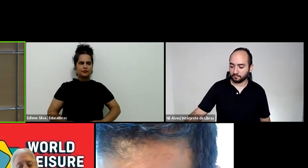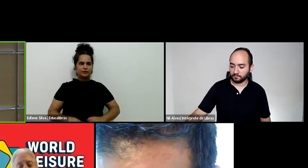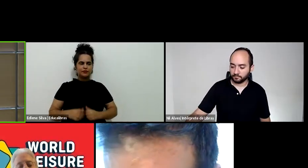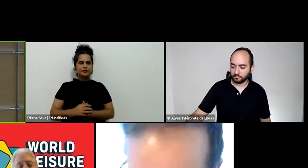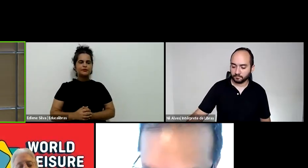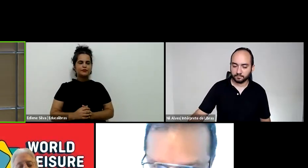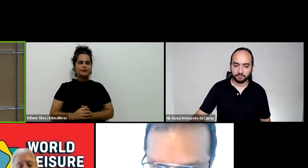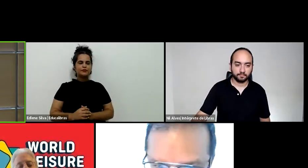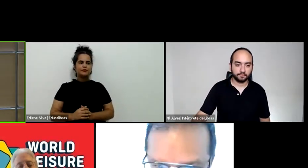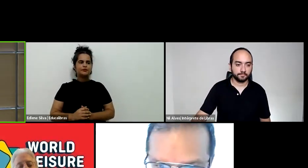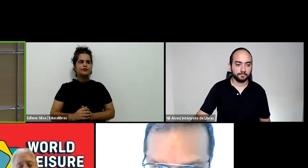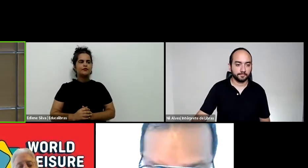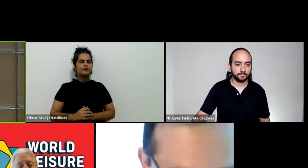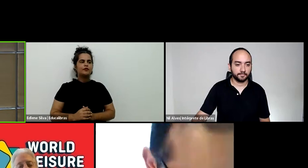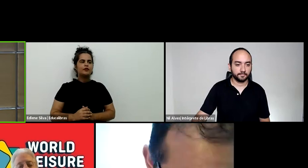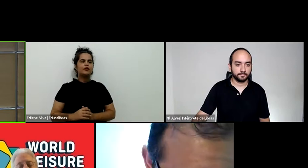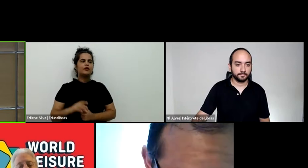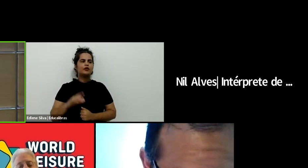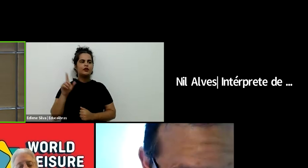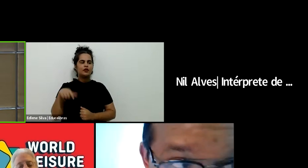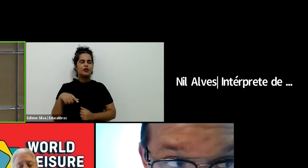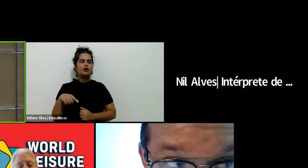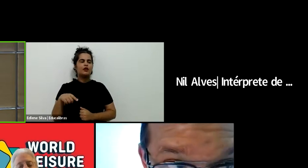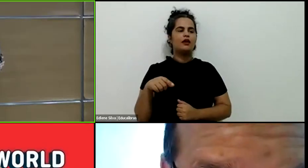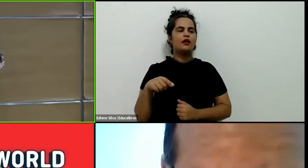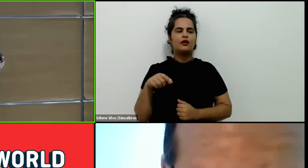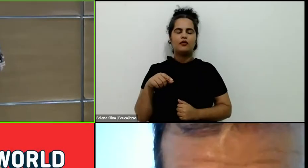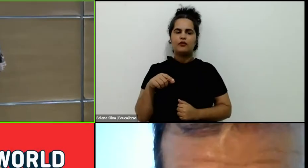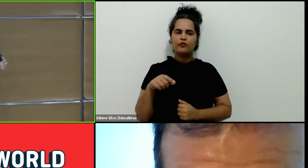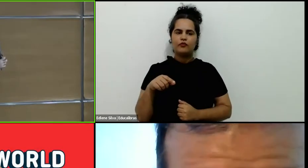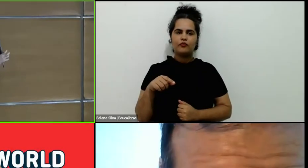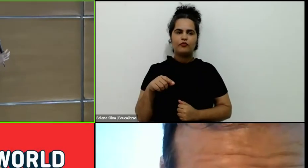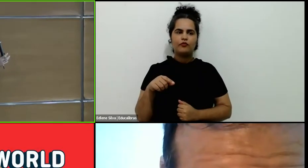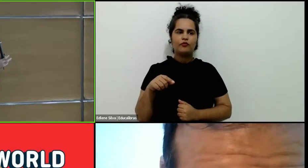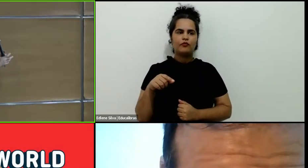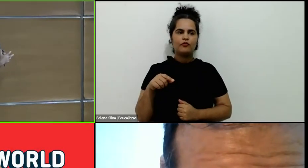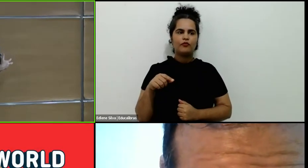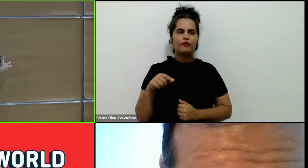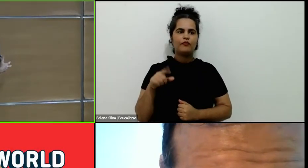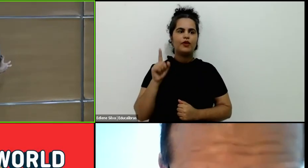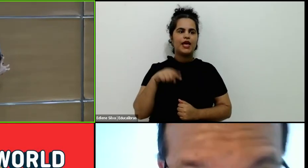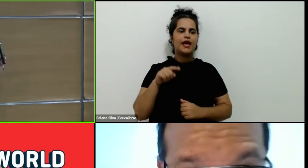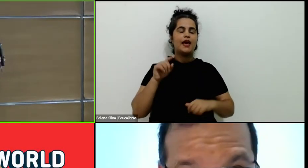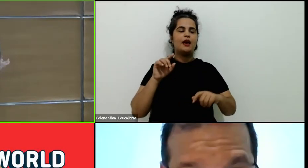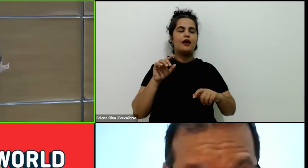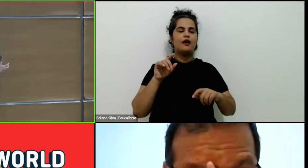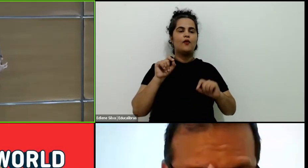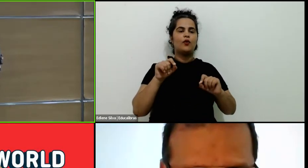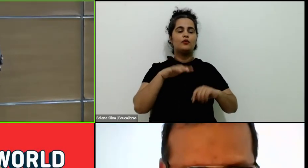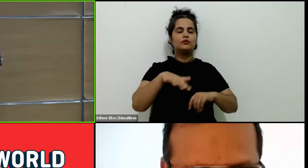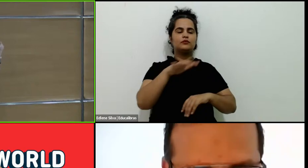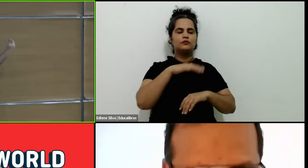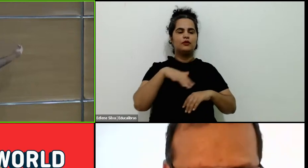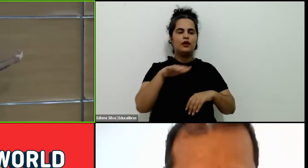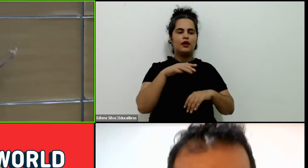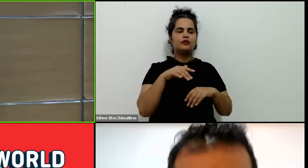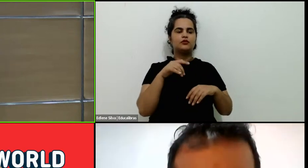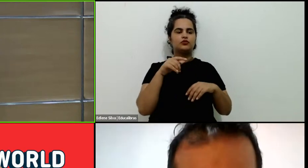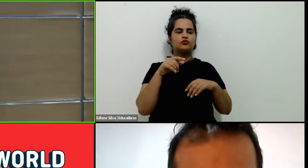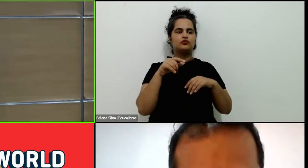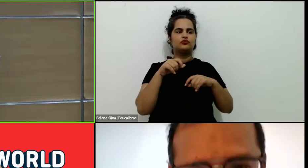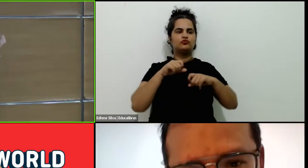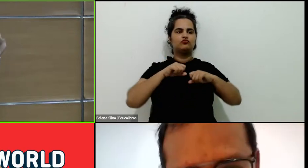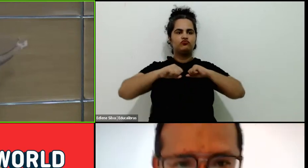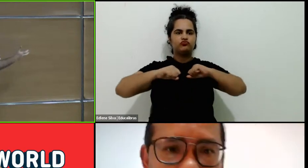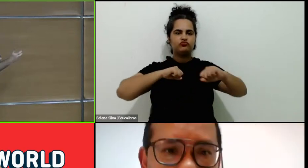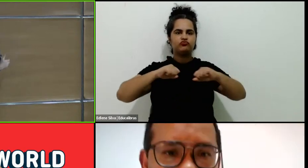pautas, ainda que elas tenham temas coligados. Se é melhor a gente criar um espaço para a gente convergir essas lutas, de levar acesso